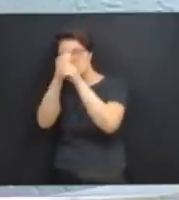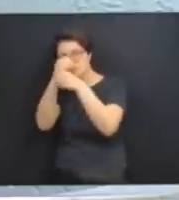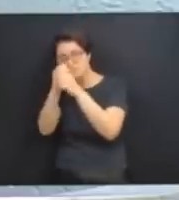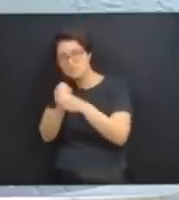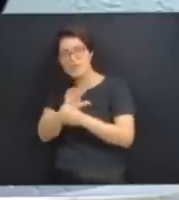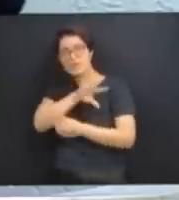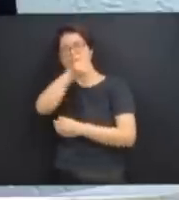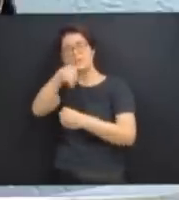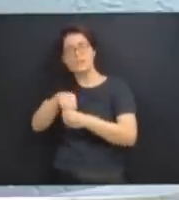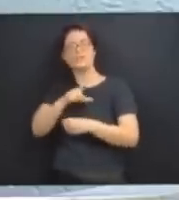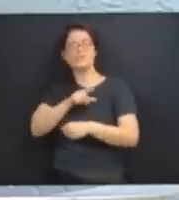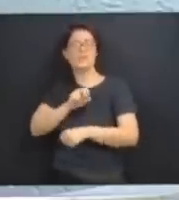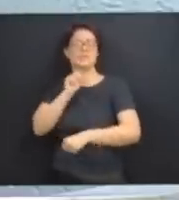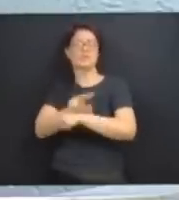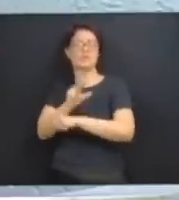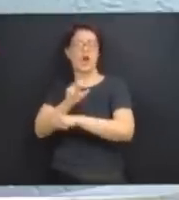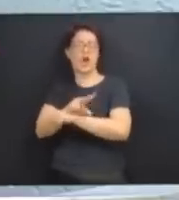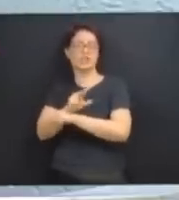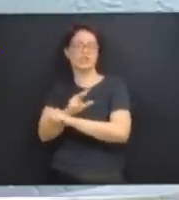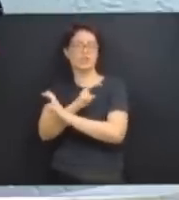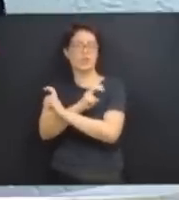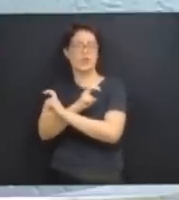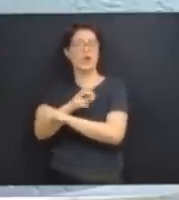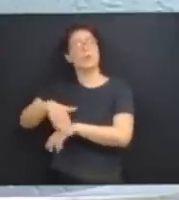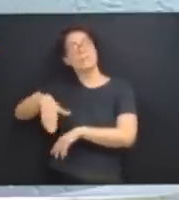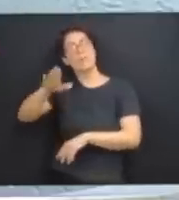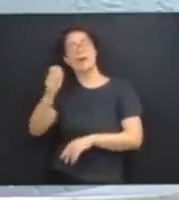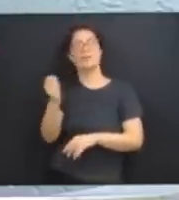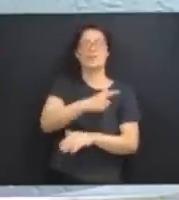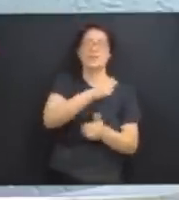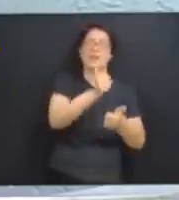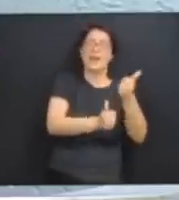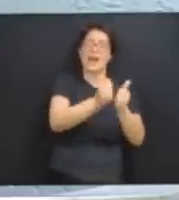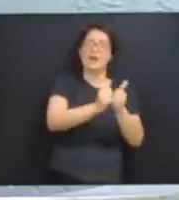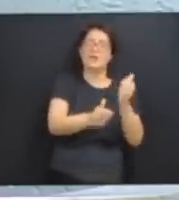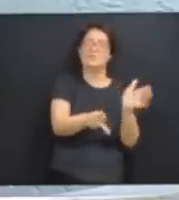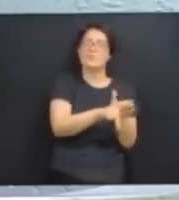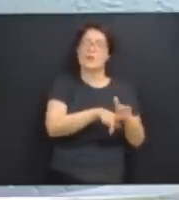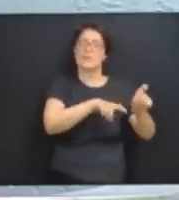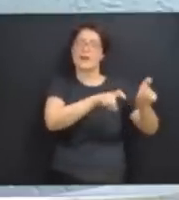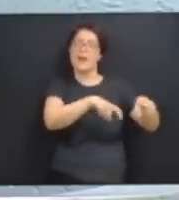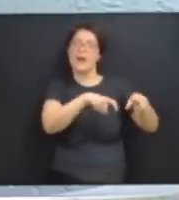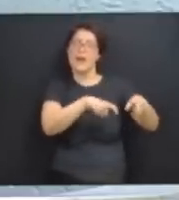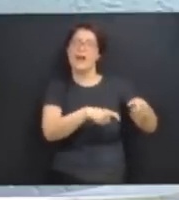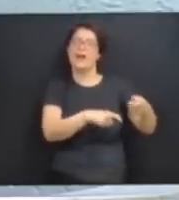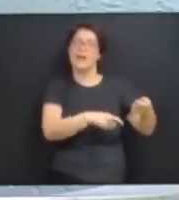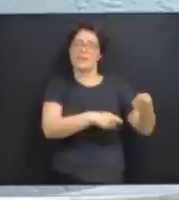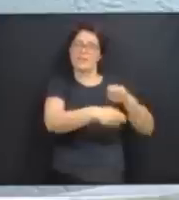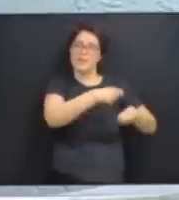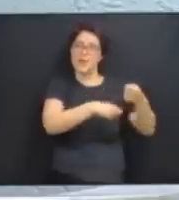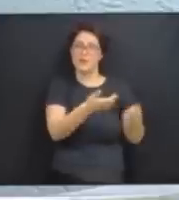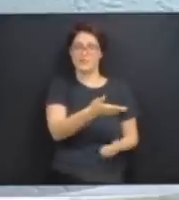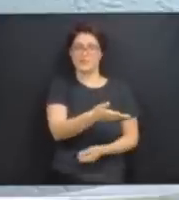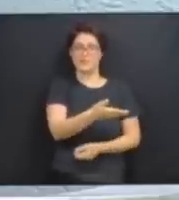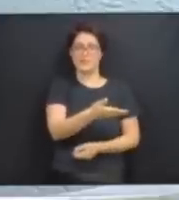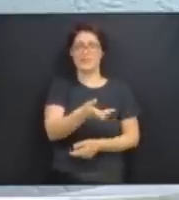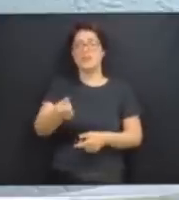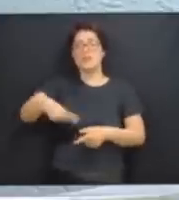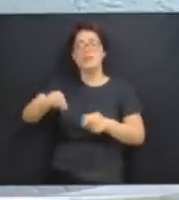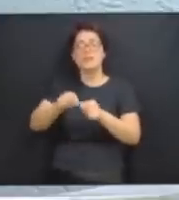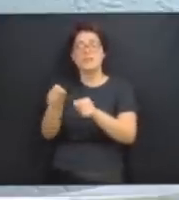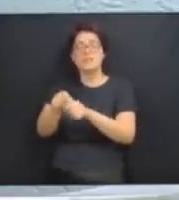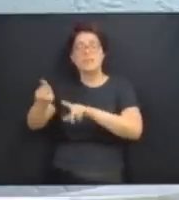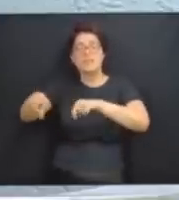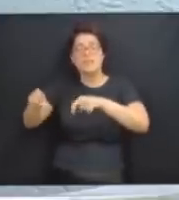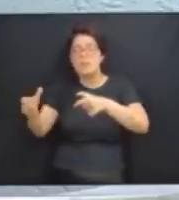agrotóxicos do que qualquer arroz que é produzido pelo agronegócio. Além de produzir uma escala mínima que não